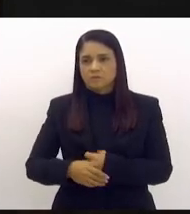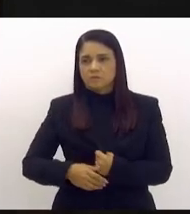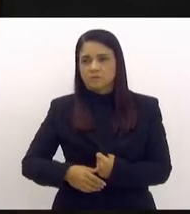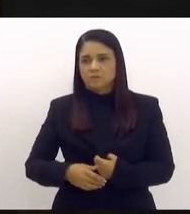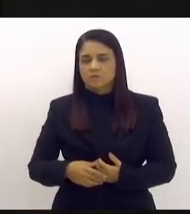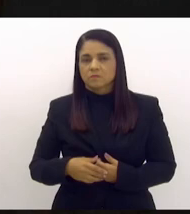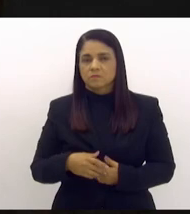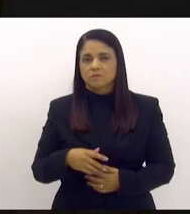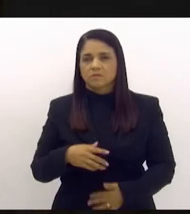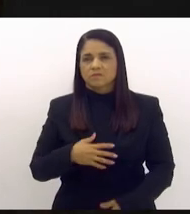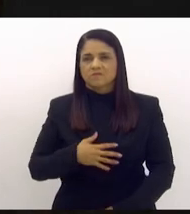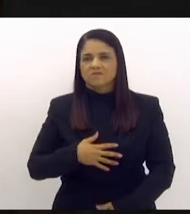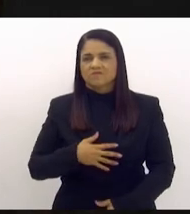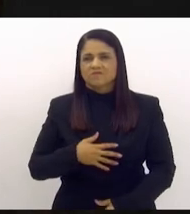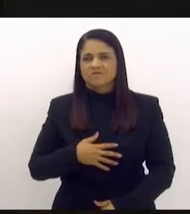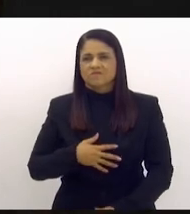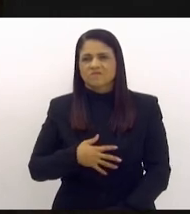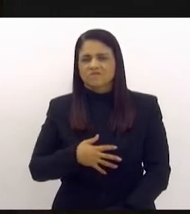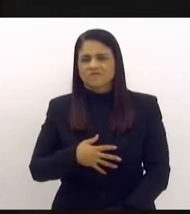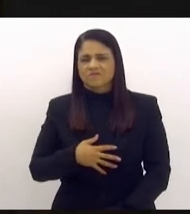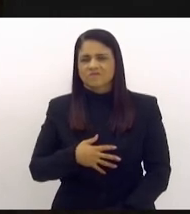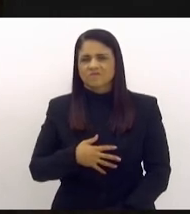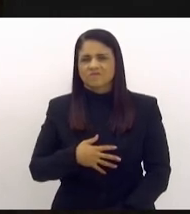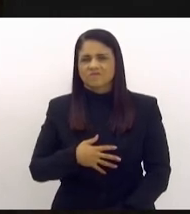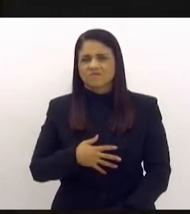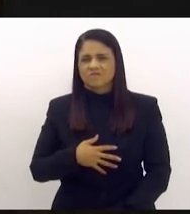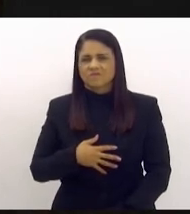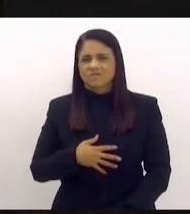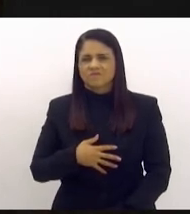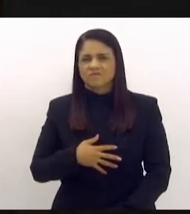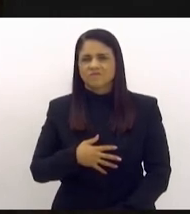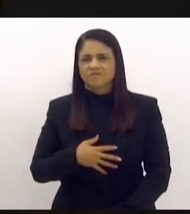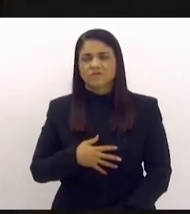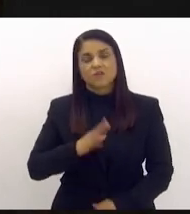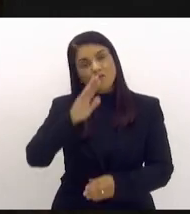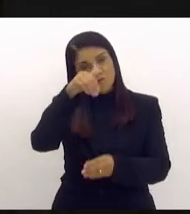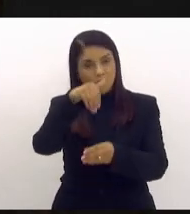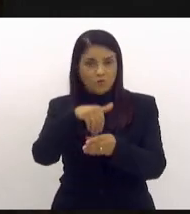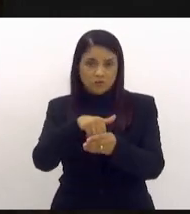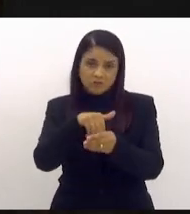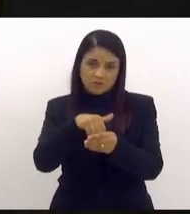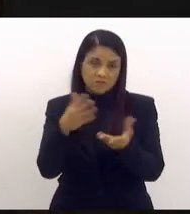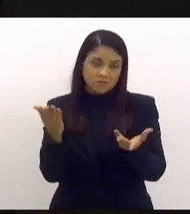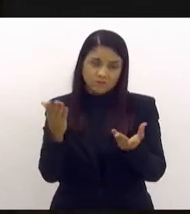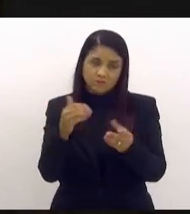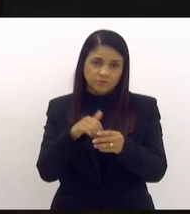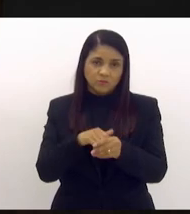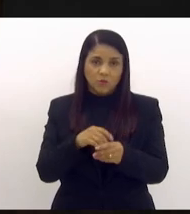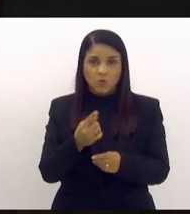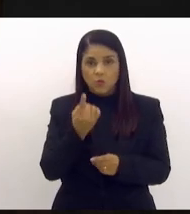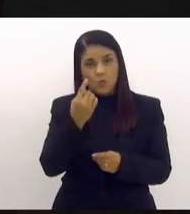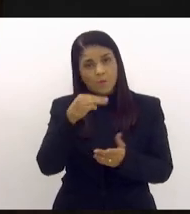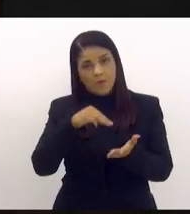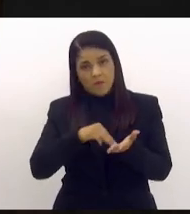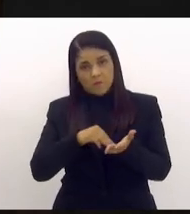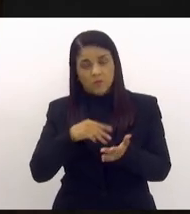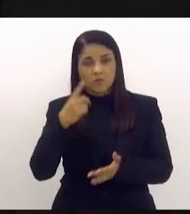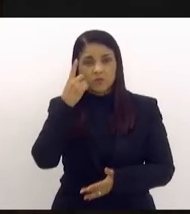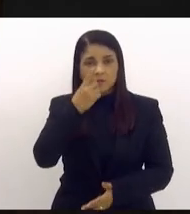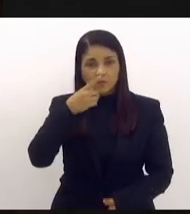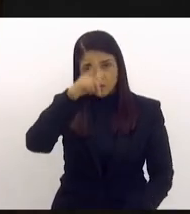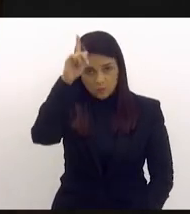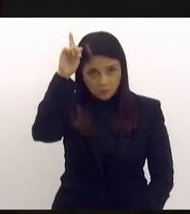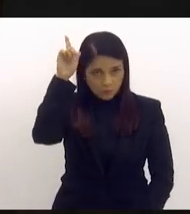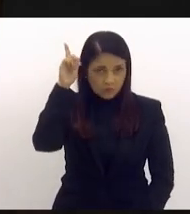A presidência coloca em votação, tem um membro, que é o deputado Luiz